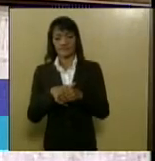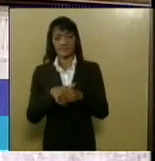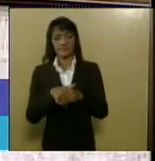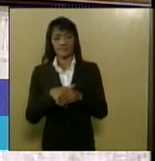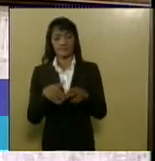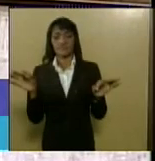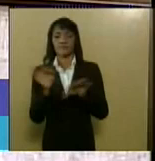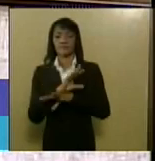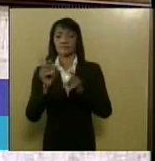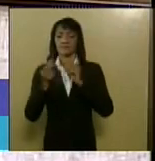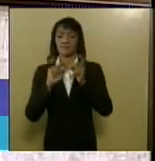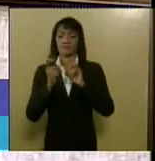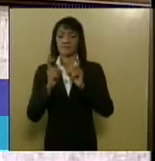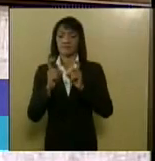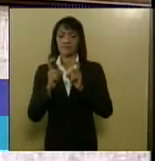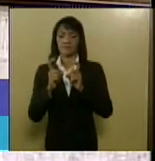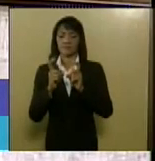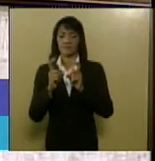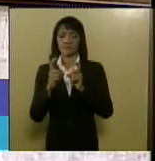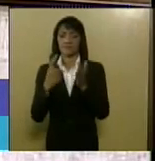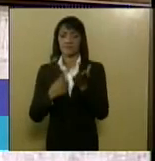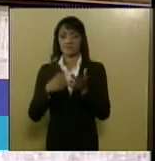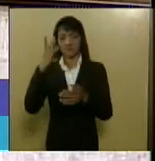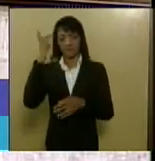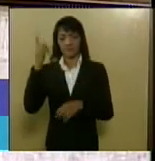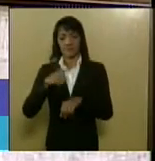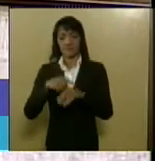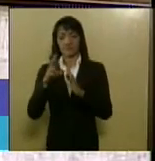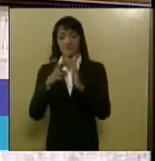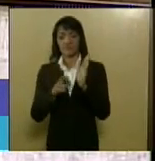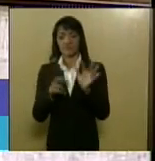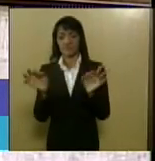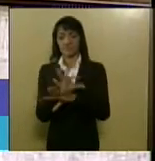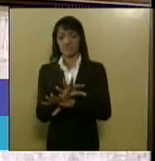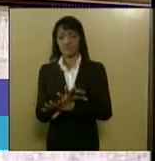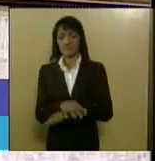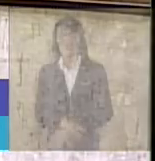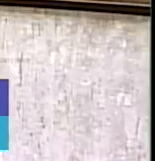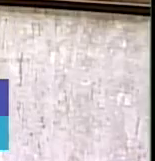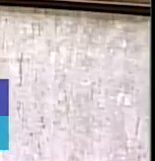declaro encerrada a sessão convocando uma para amanhã no horário regimental e